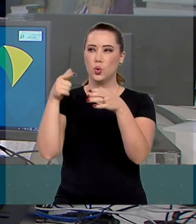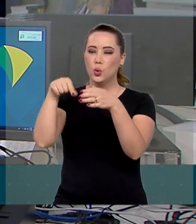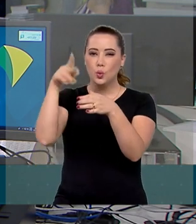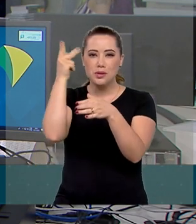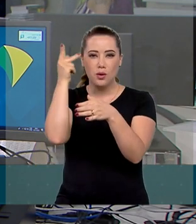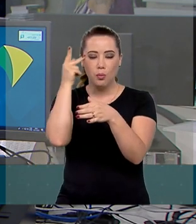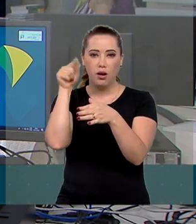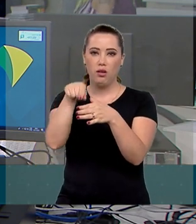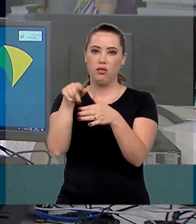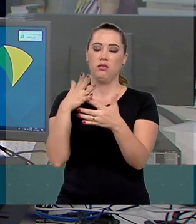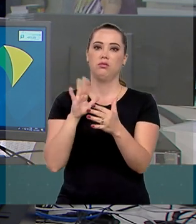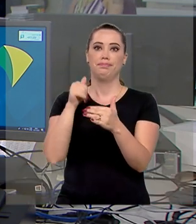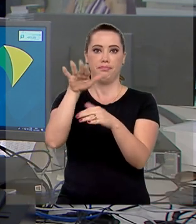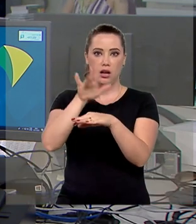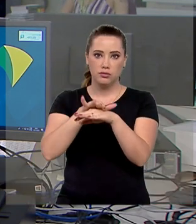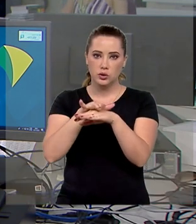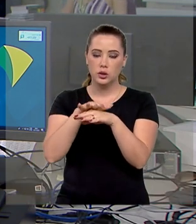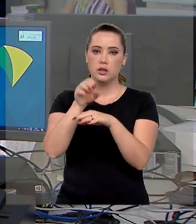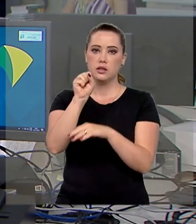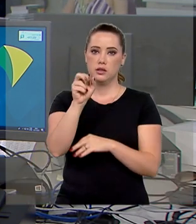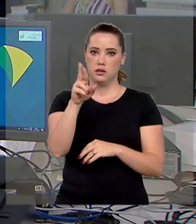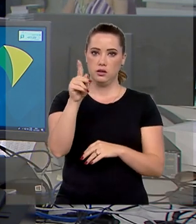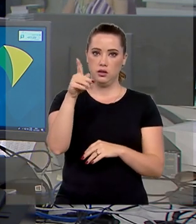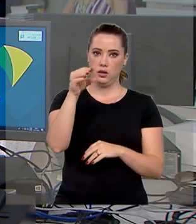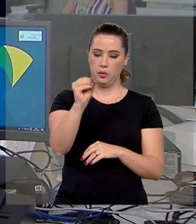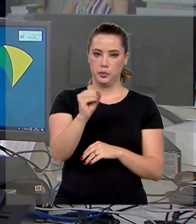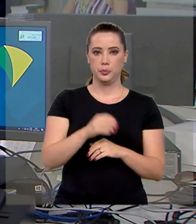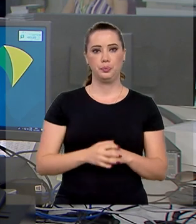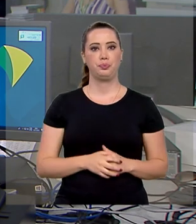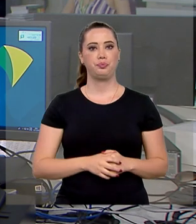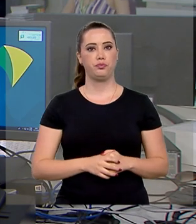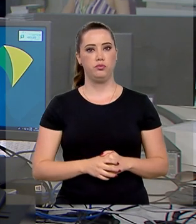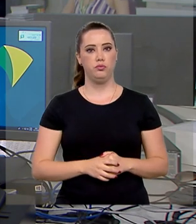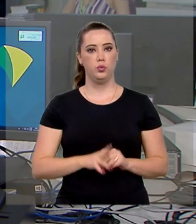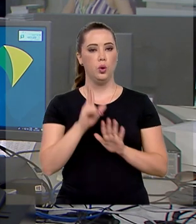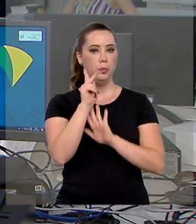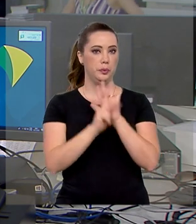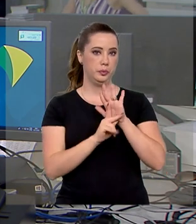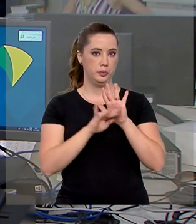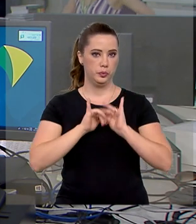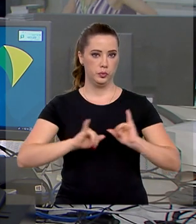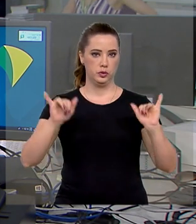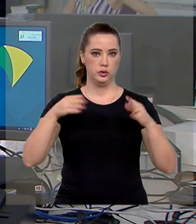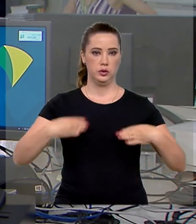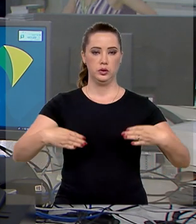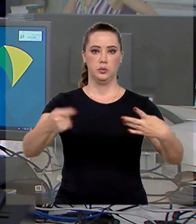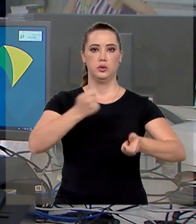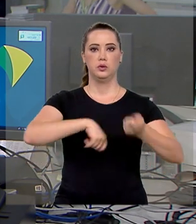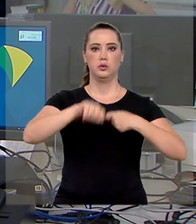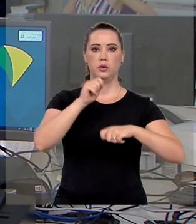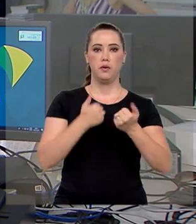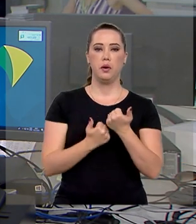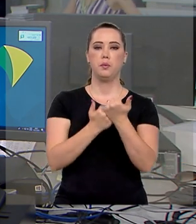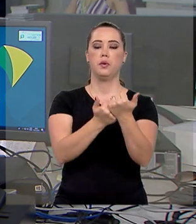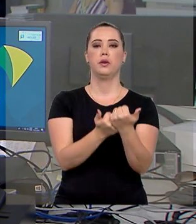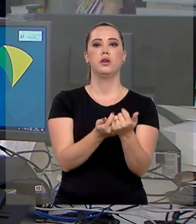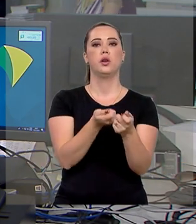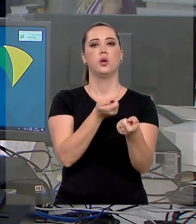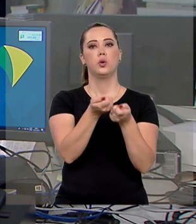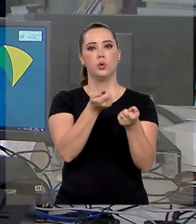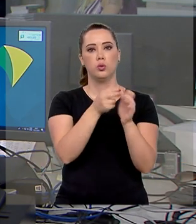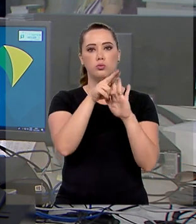concentrada em São Paulo, principalmente na região metropolitana. Uma portaria do Ministério da Economia vai auxiliar na